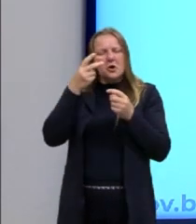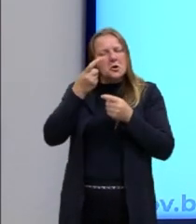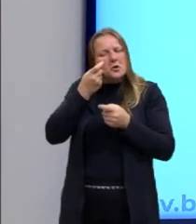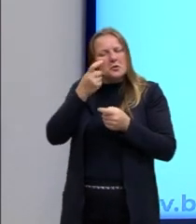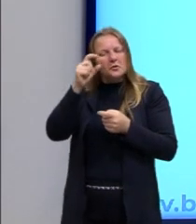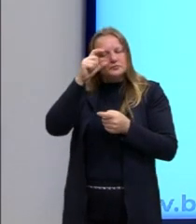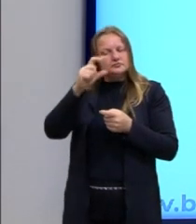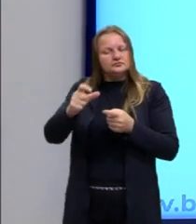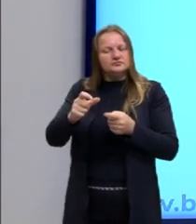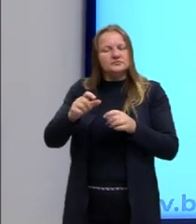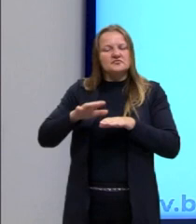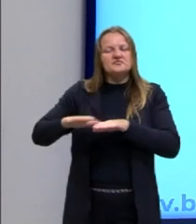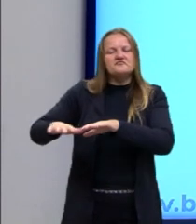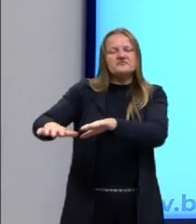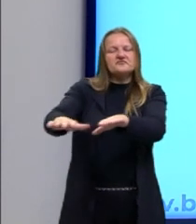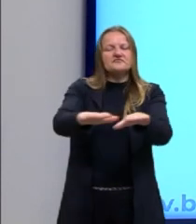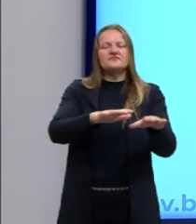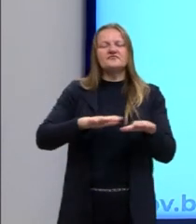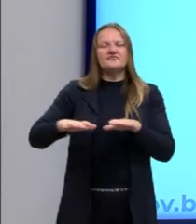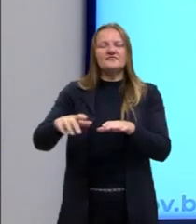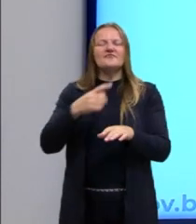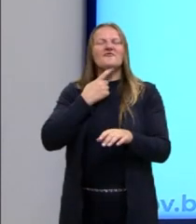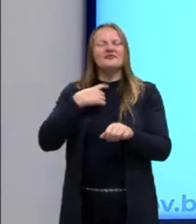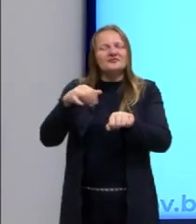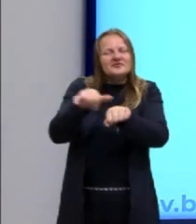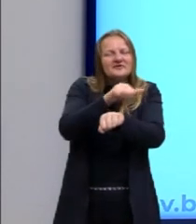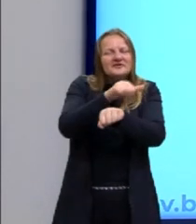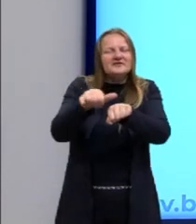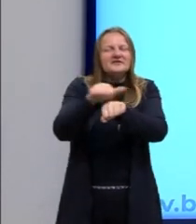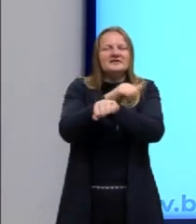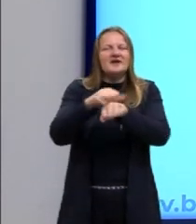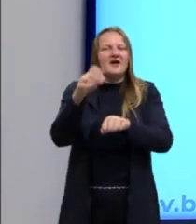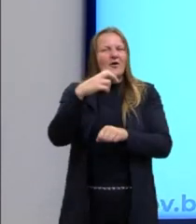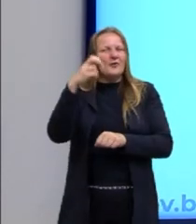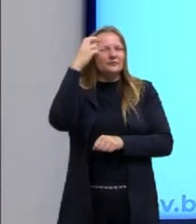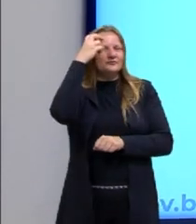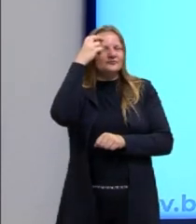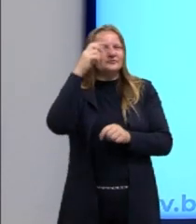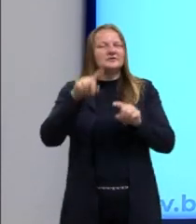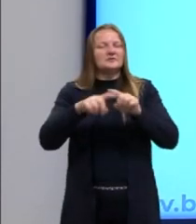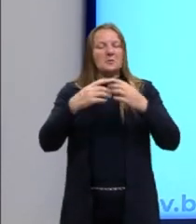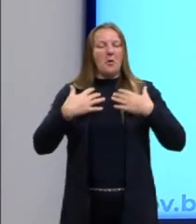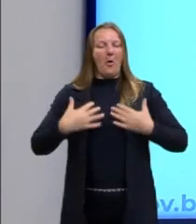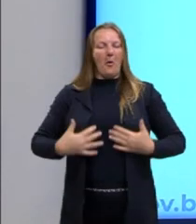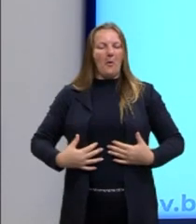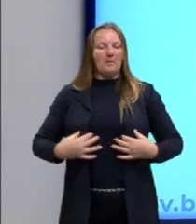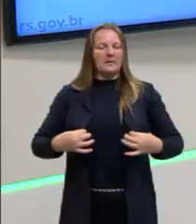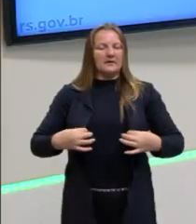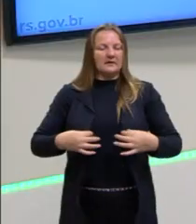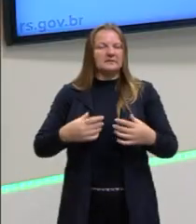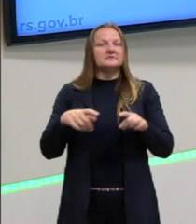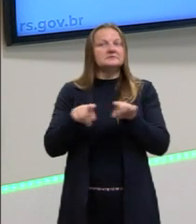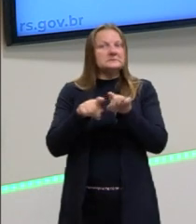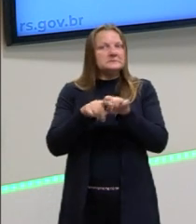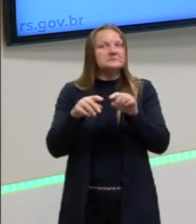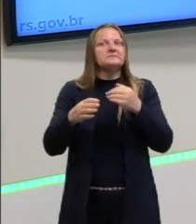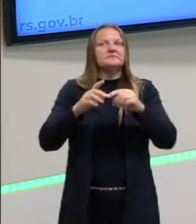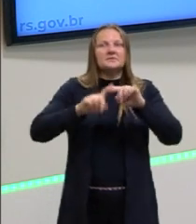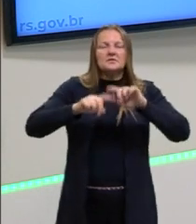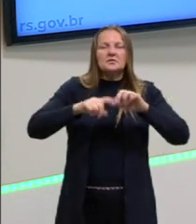homogenizar os nossos gostos, sejam eles culturais, sejam eles de roupa, enfim, fazer com que nossos